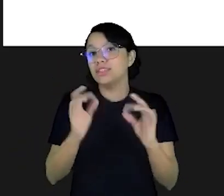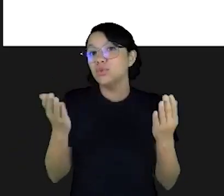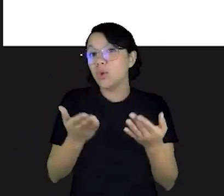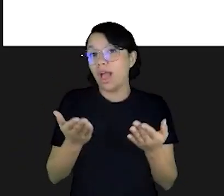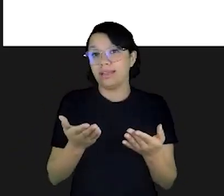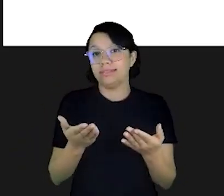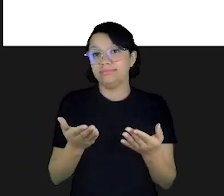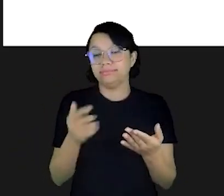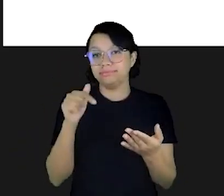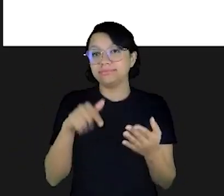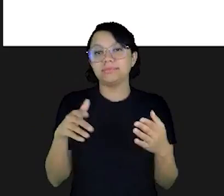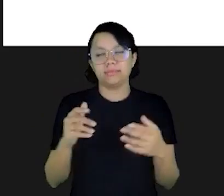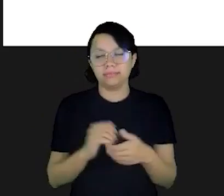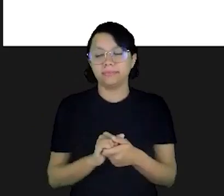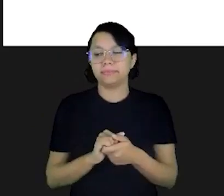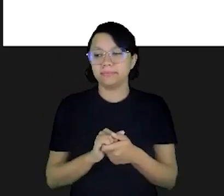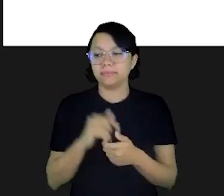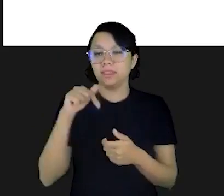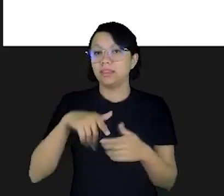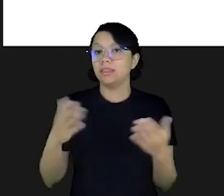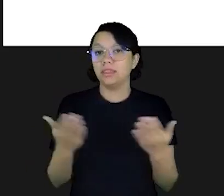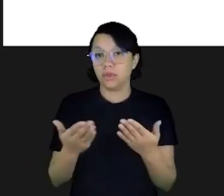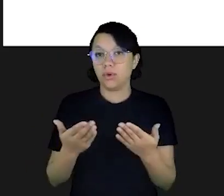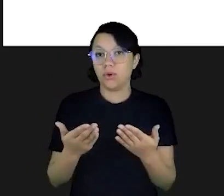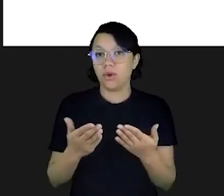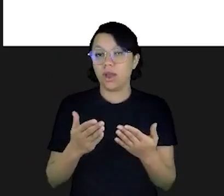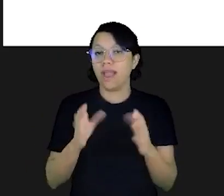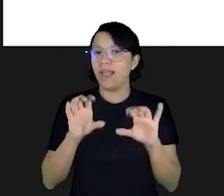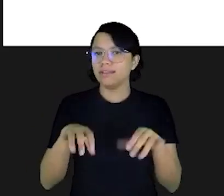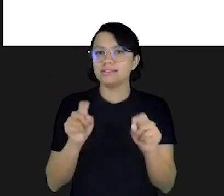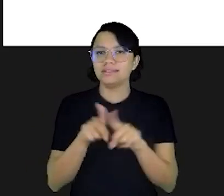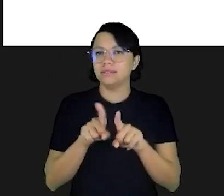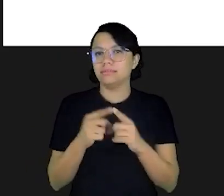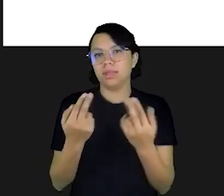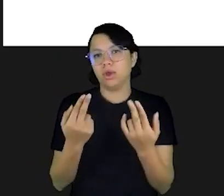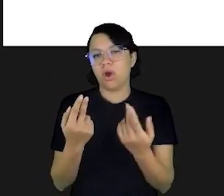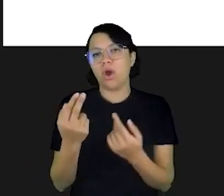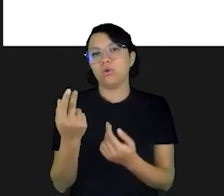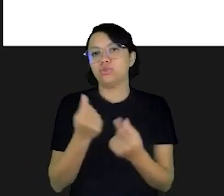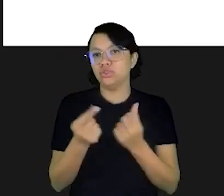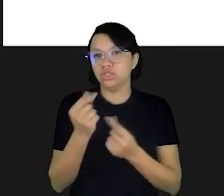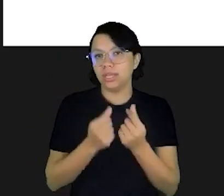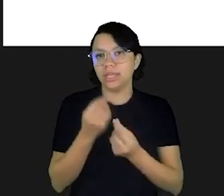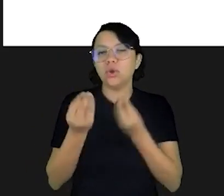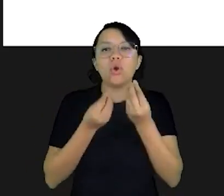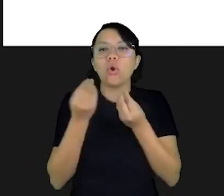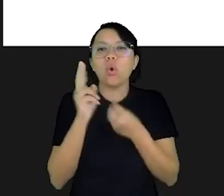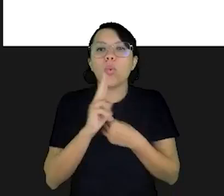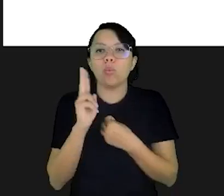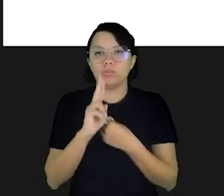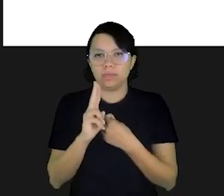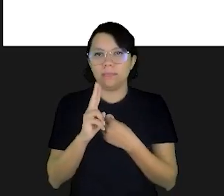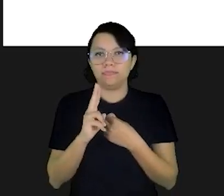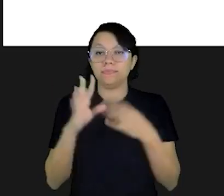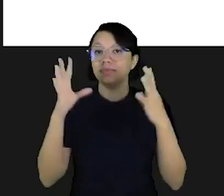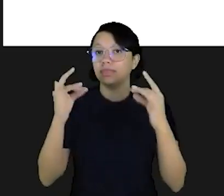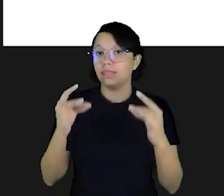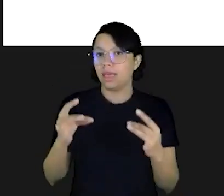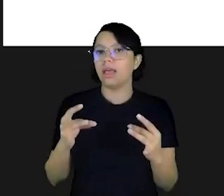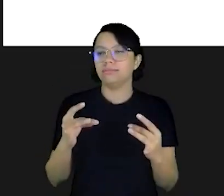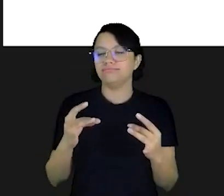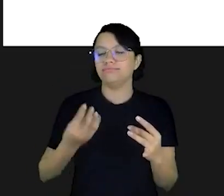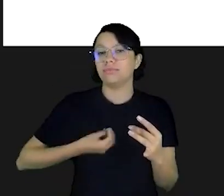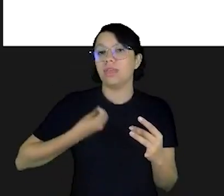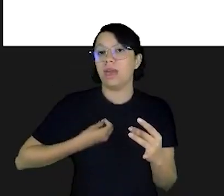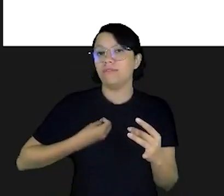E é assim que a gente faz com o nosso dinheiro. A gente escolhe o tempo todo como é que a gente vai utilizá-lo. Um detalhe, a vida é